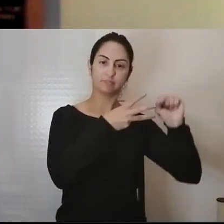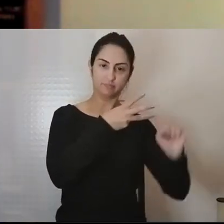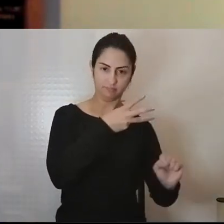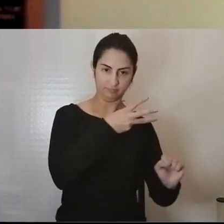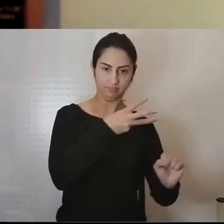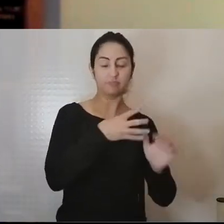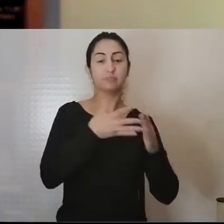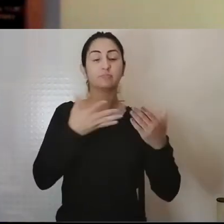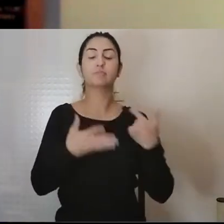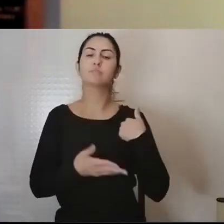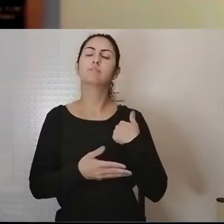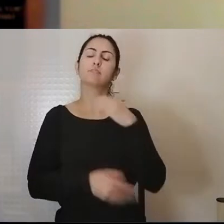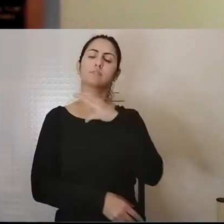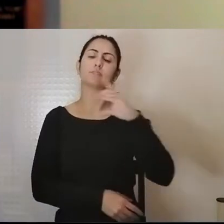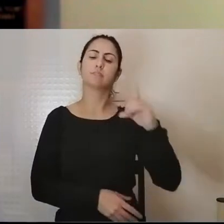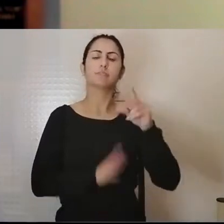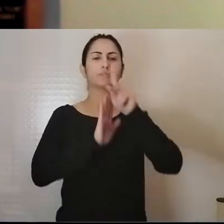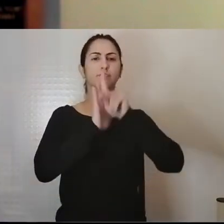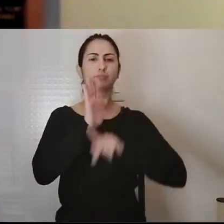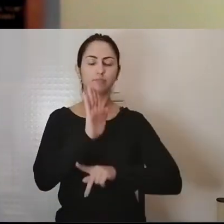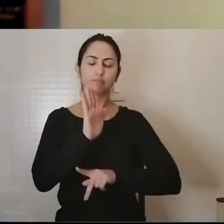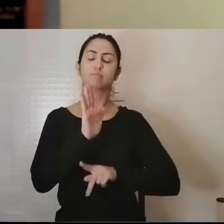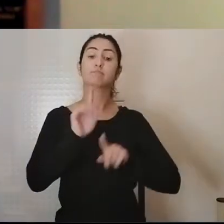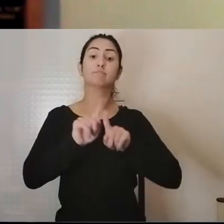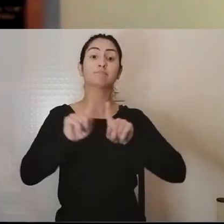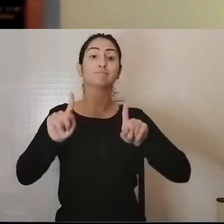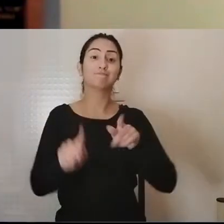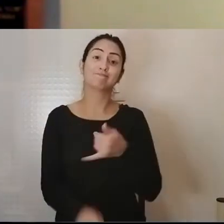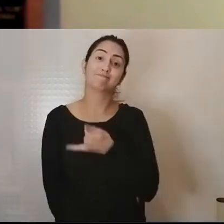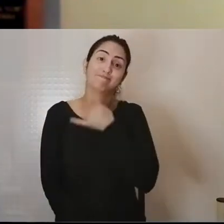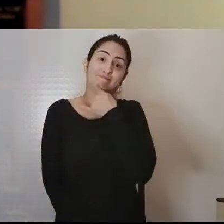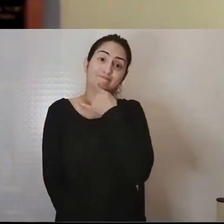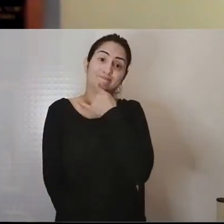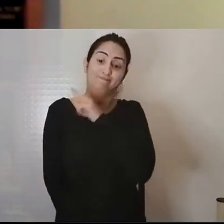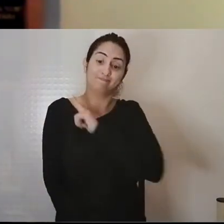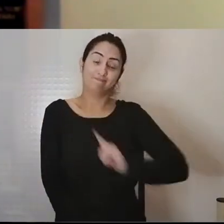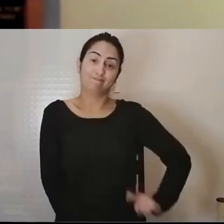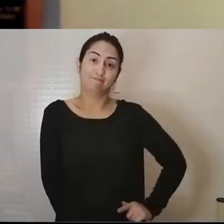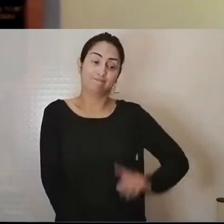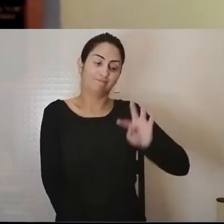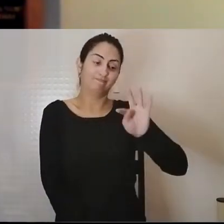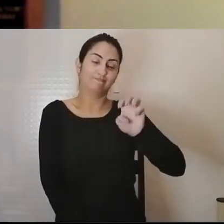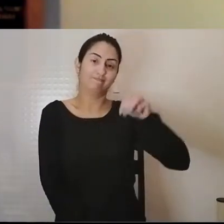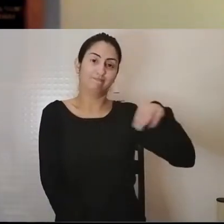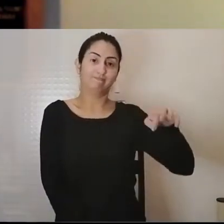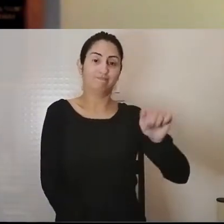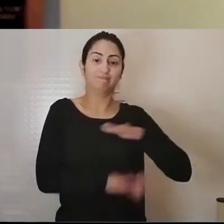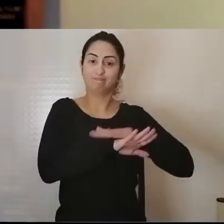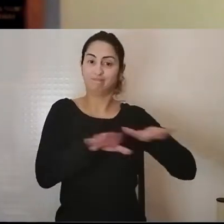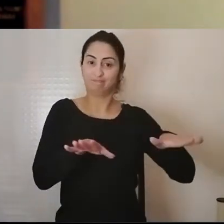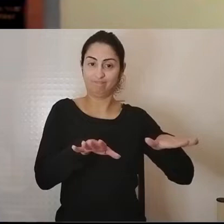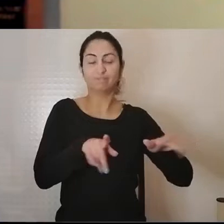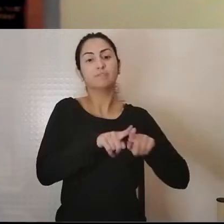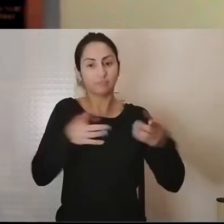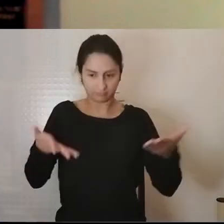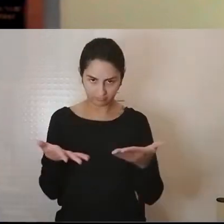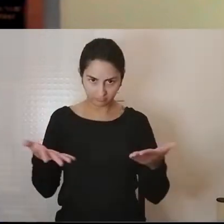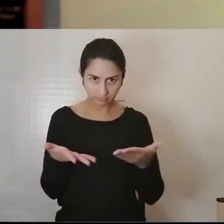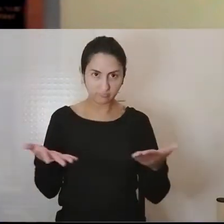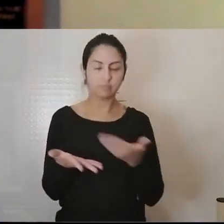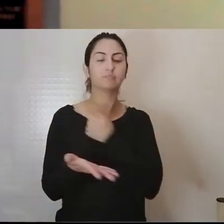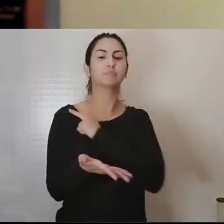que infelizmente foi descontinuado no governo Temer e assim mantido no atual governo federal. Essa parceria